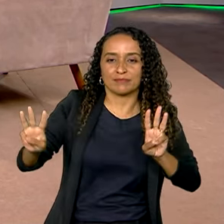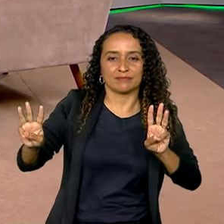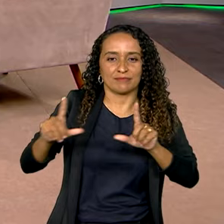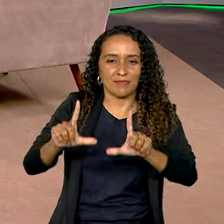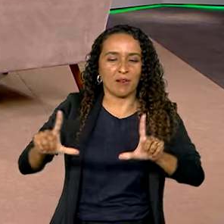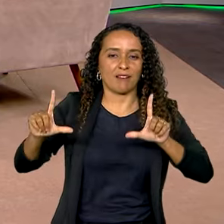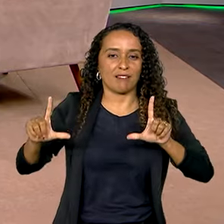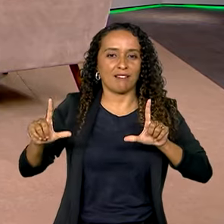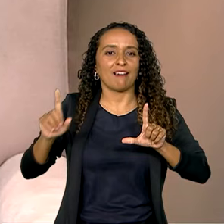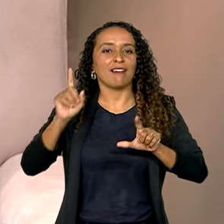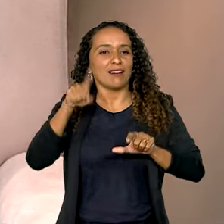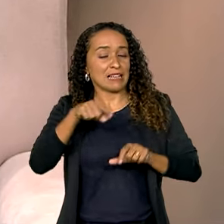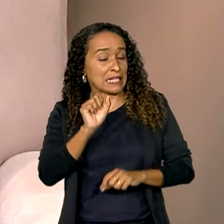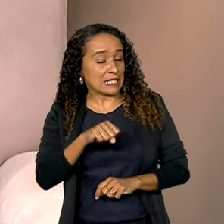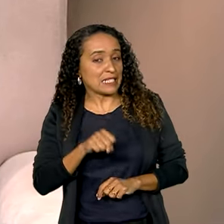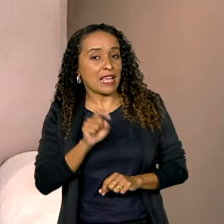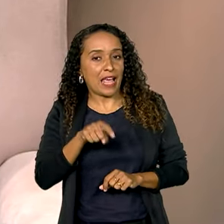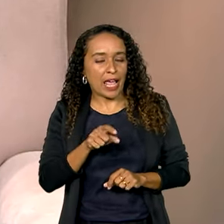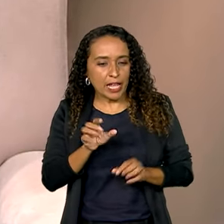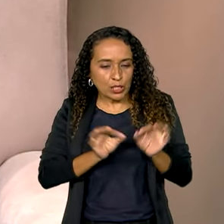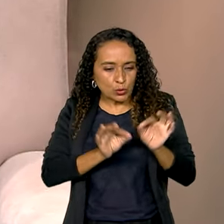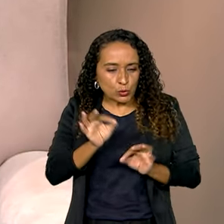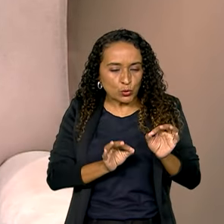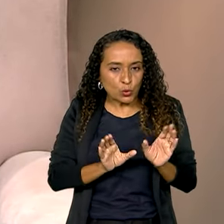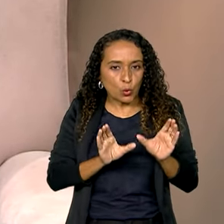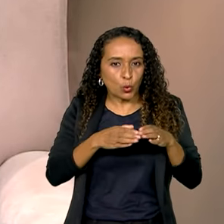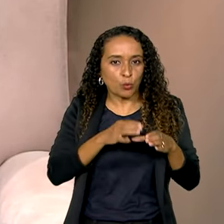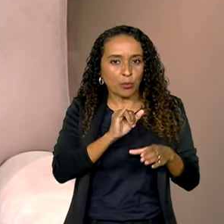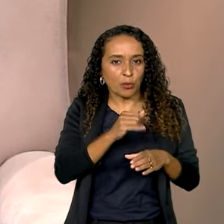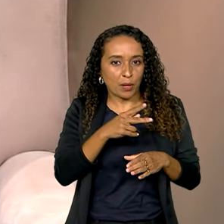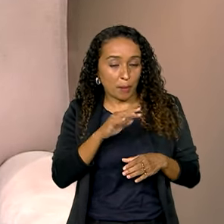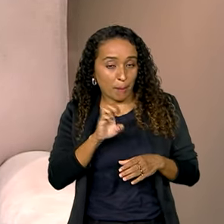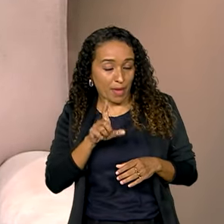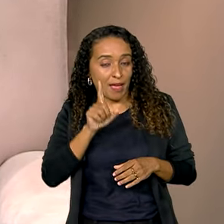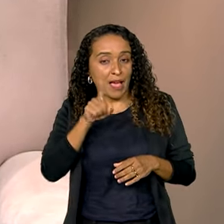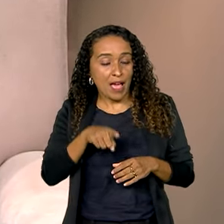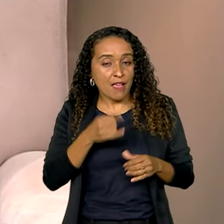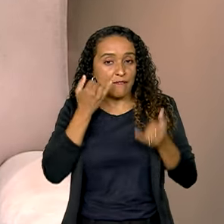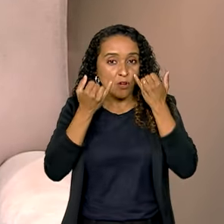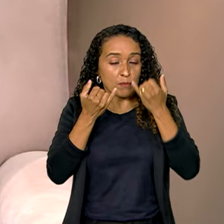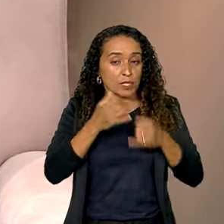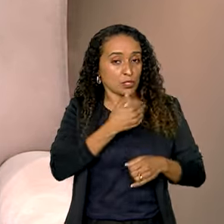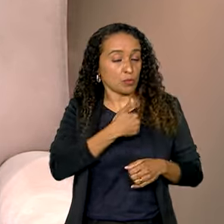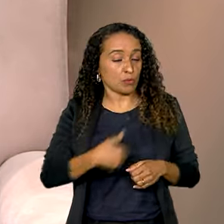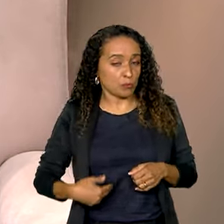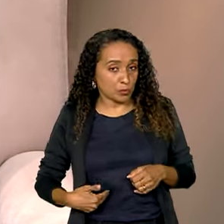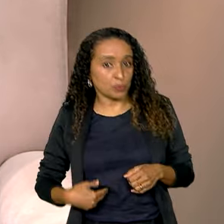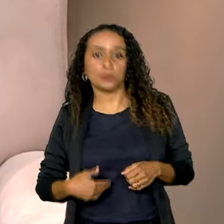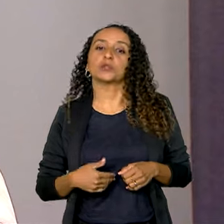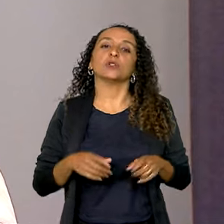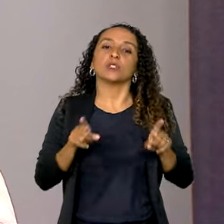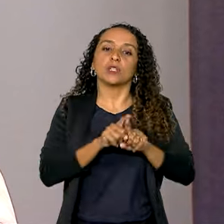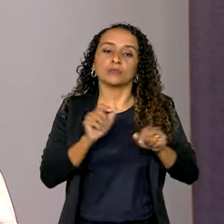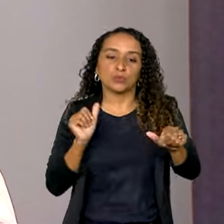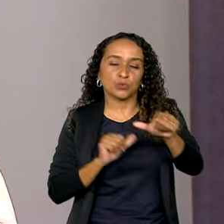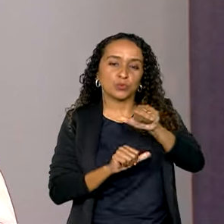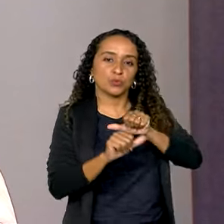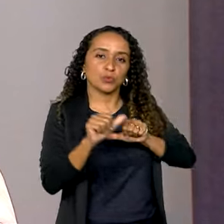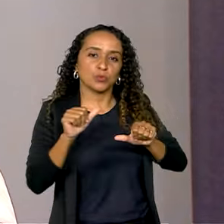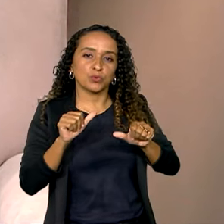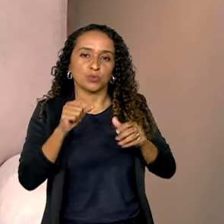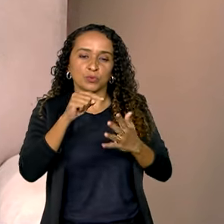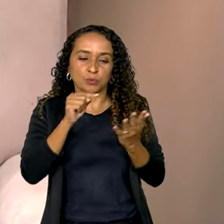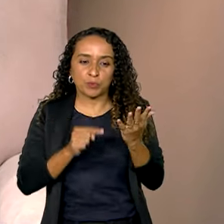Esses dados são atrapalhados pela equipe do IPEA, né, a fonte são sistemas de informação públicos, são trabalhados e transformados nesses